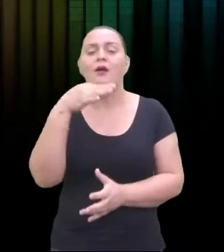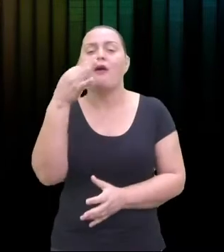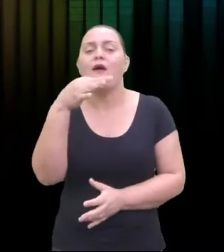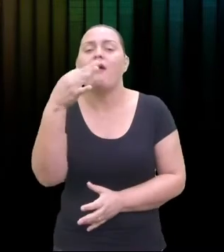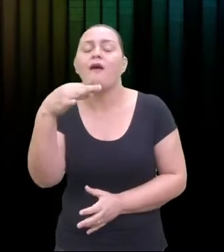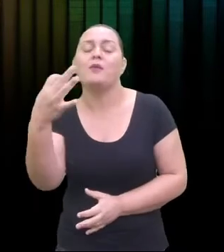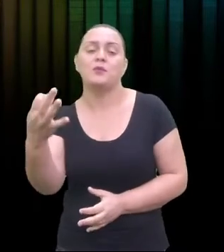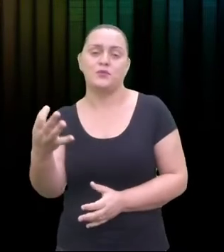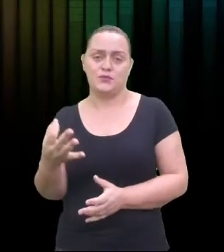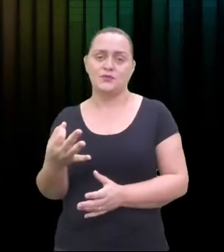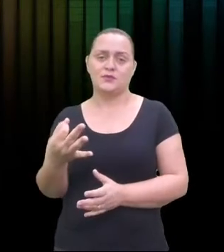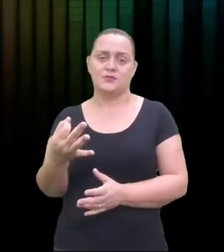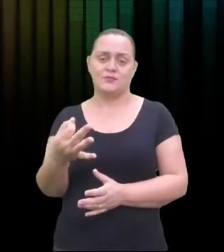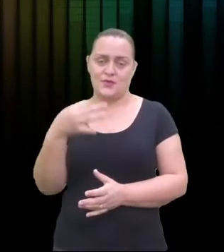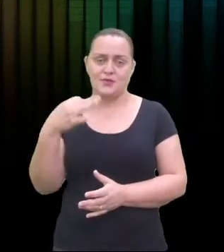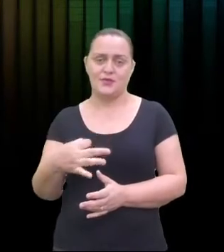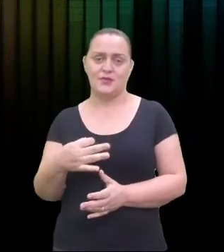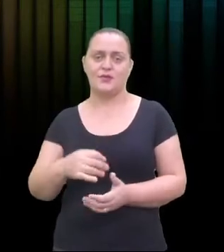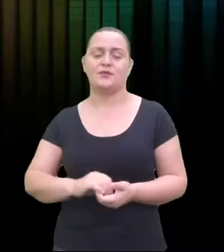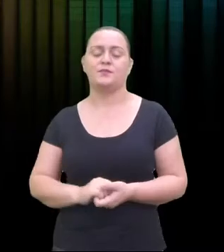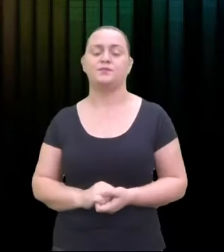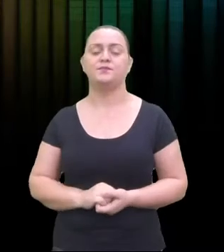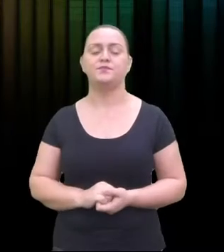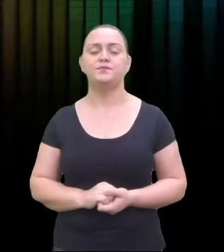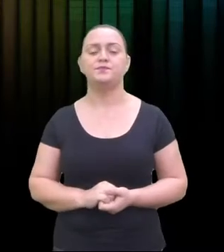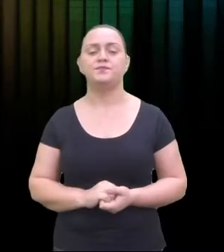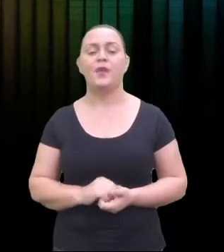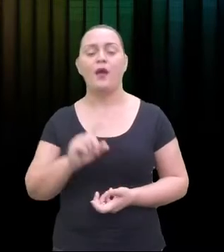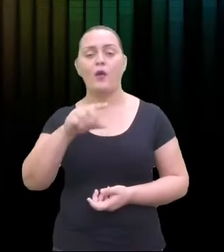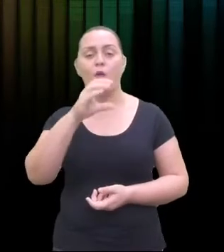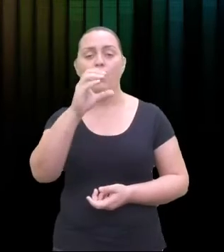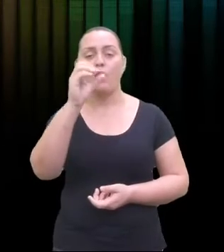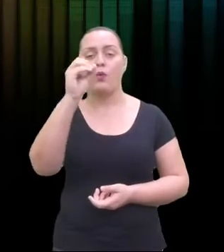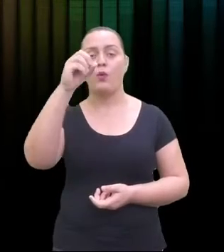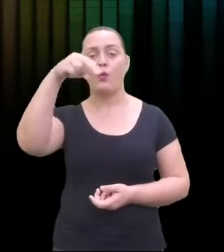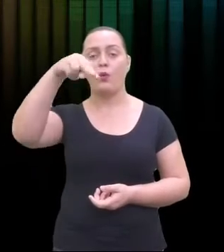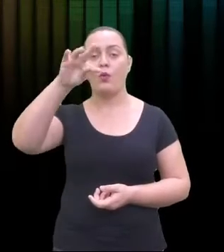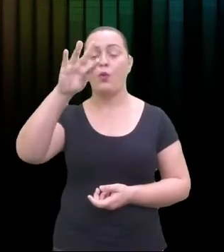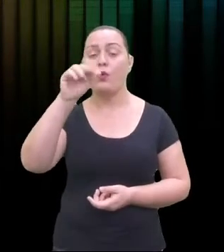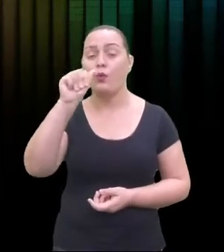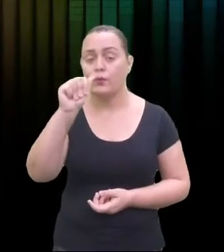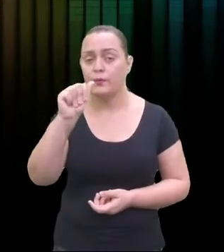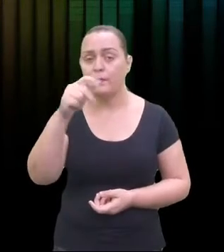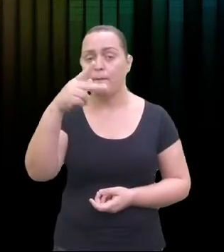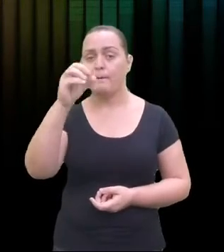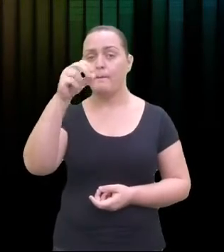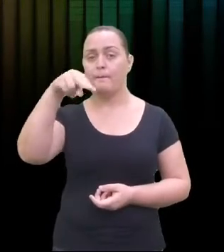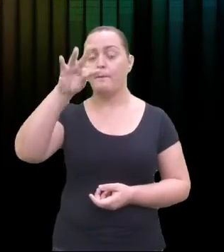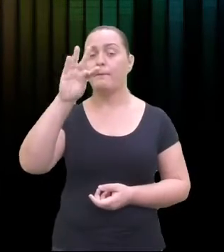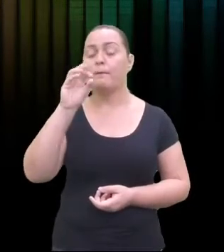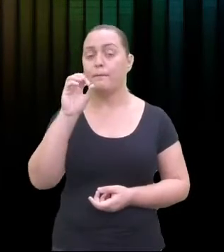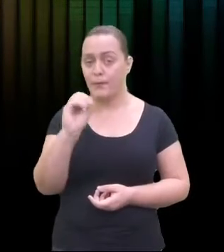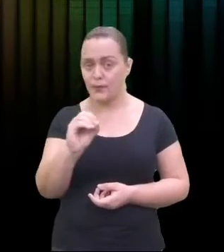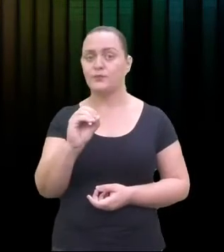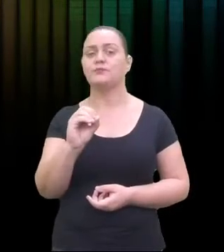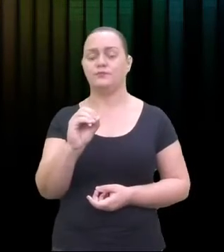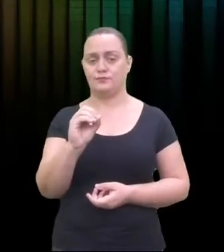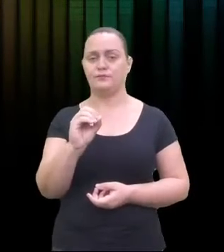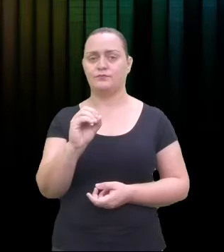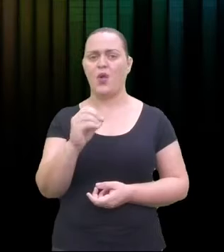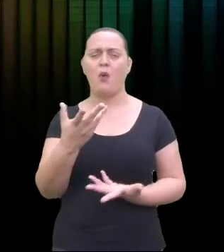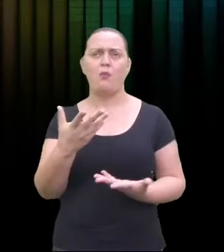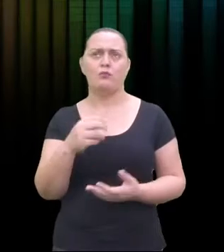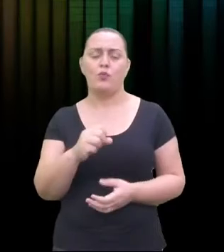né? Primeira voz, segunda voz. Esse é o contraponto, né? O contraponto ali dos dois ou mais. Pode ser mais pessoas também. Uma